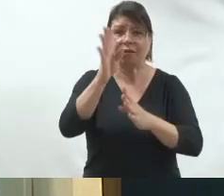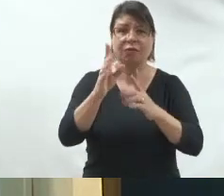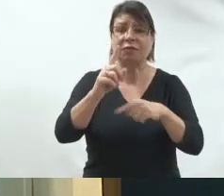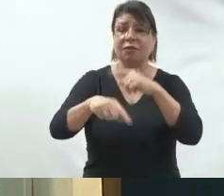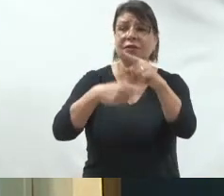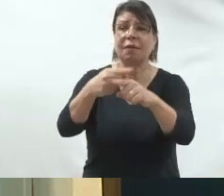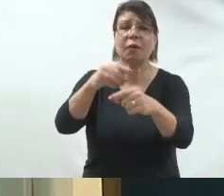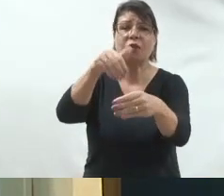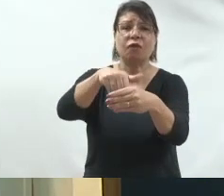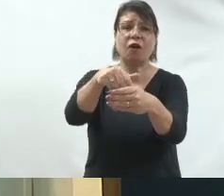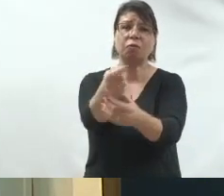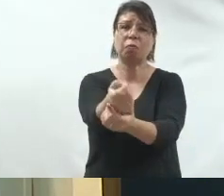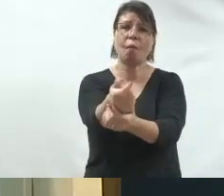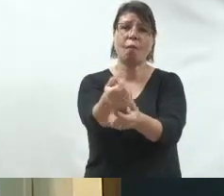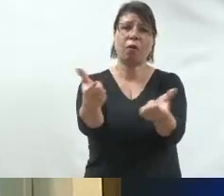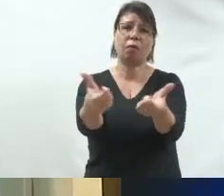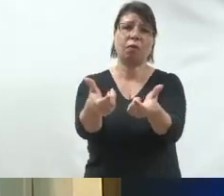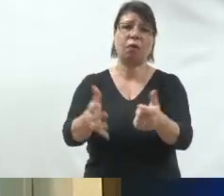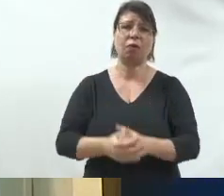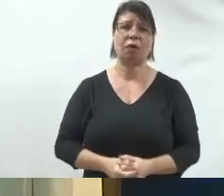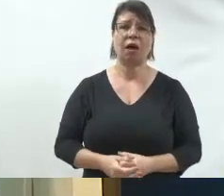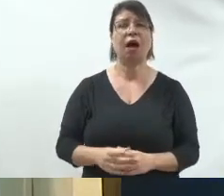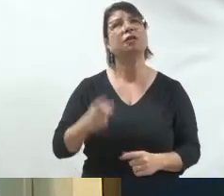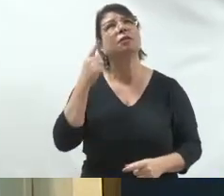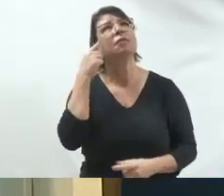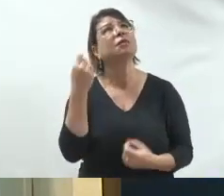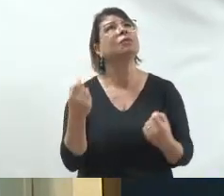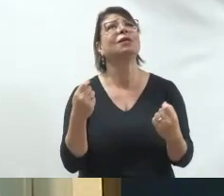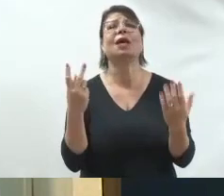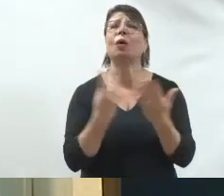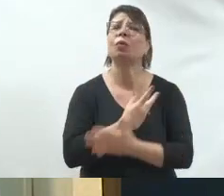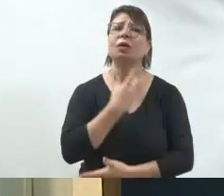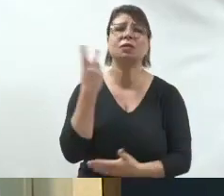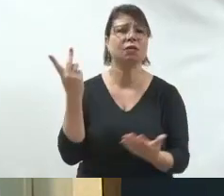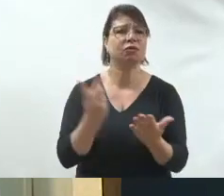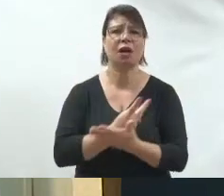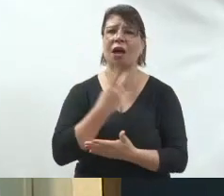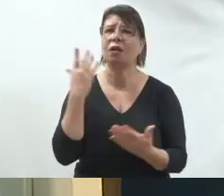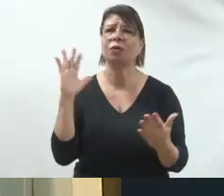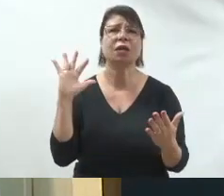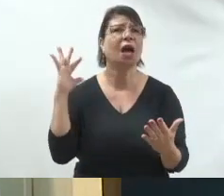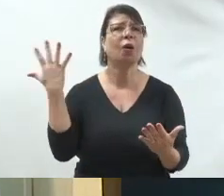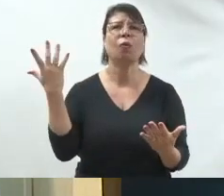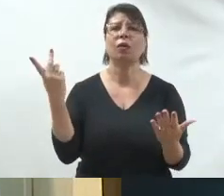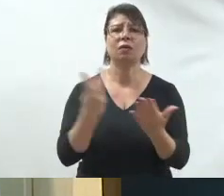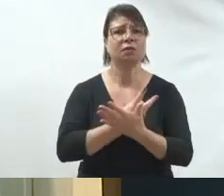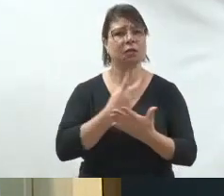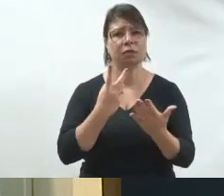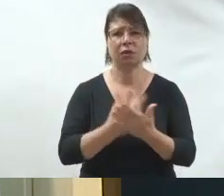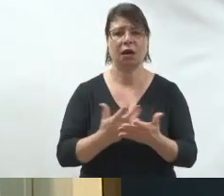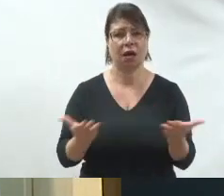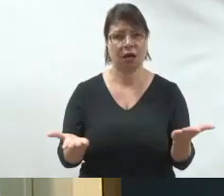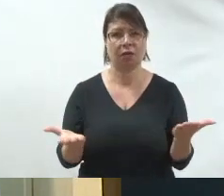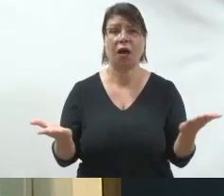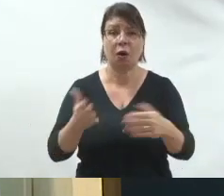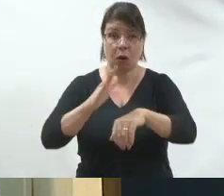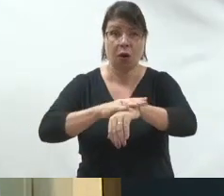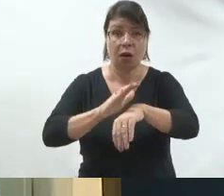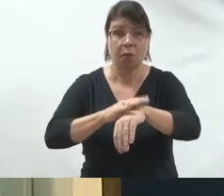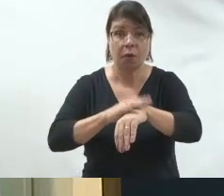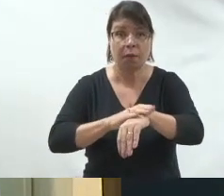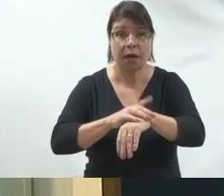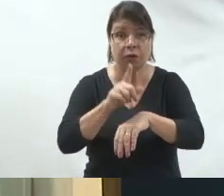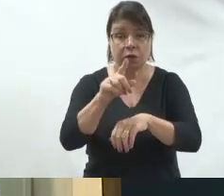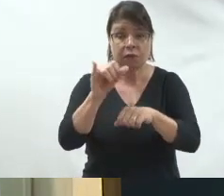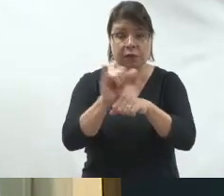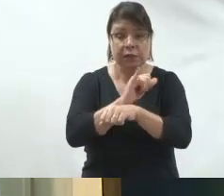E aí fica assim, puxa vida, o que deu errado dentro da minha campanha eleitoral? É muito por conta disso. É esse momento agora. É a regra da